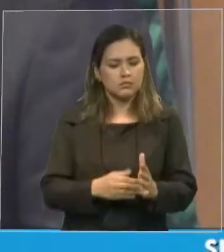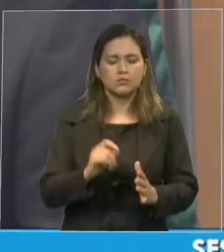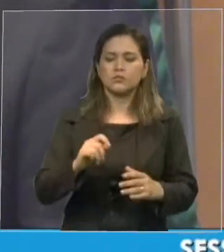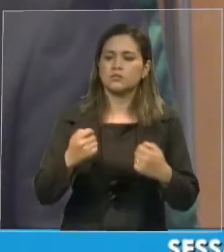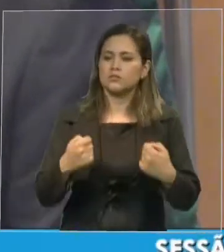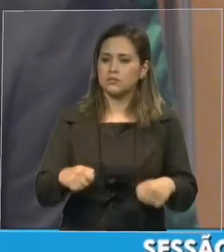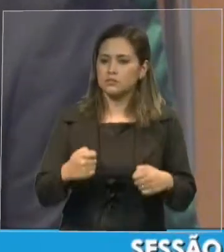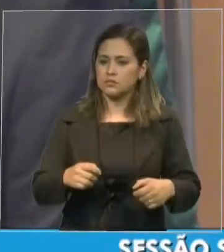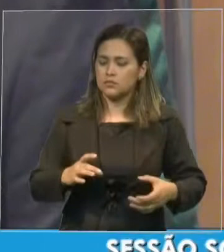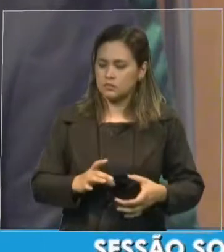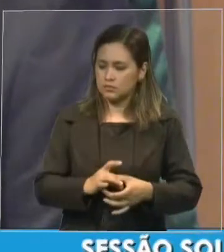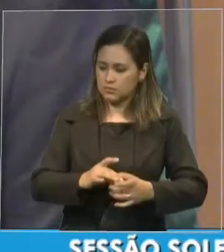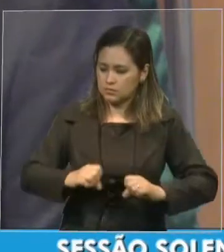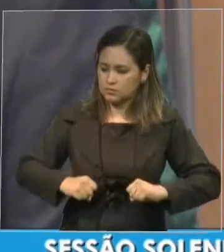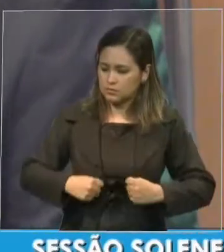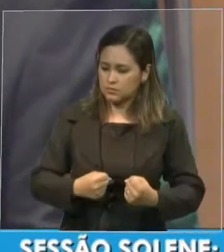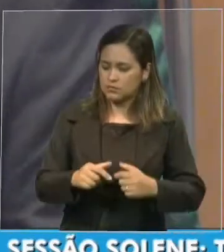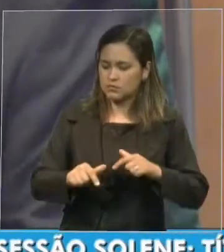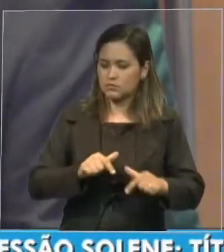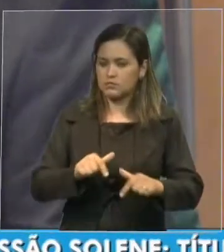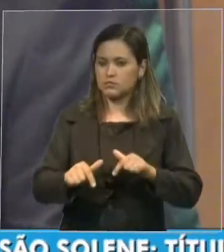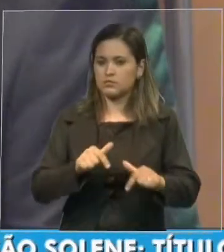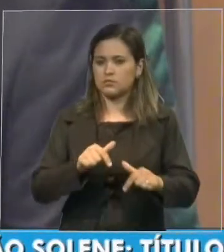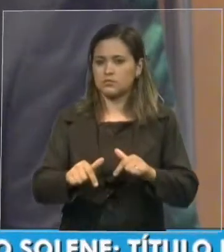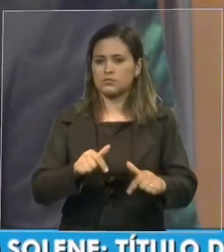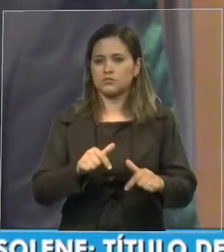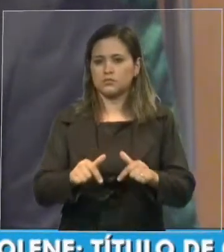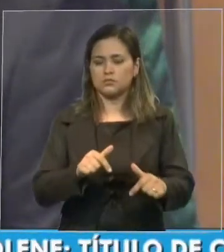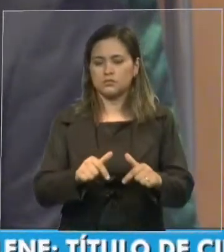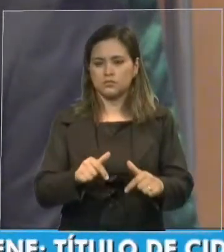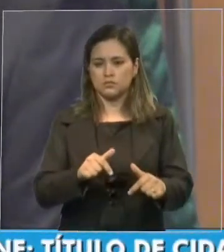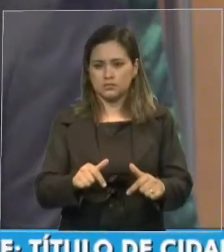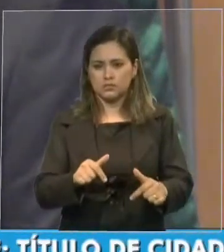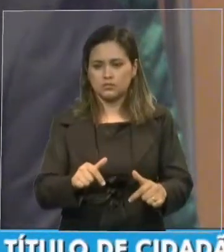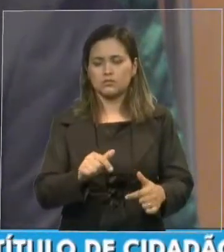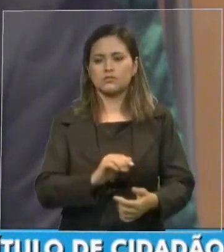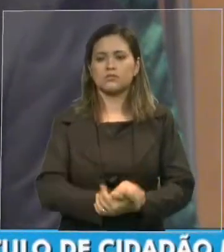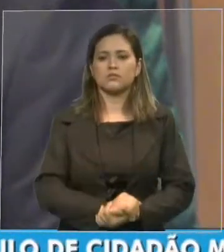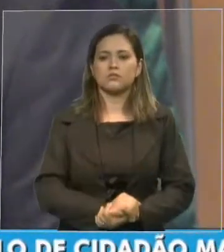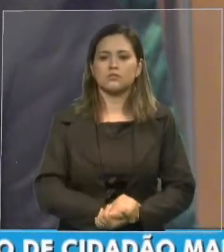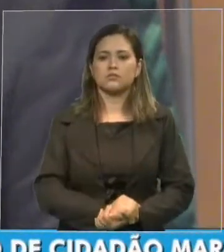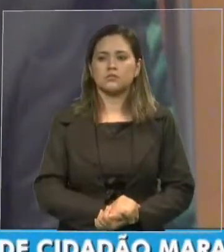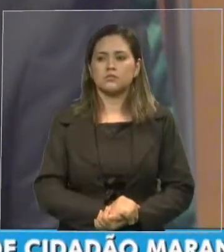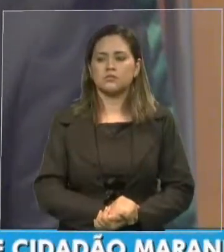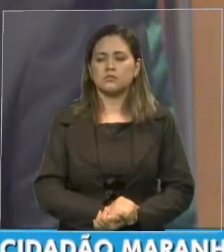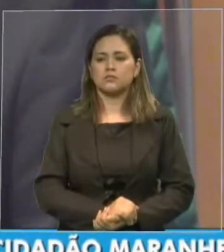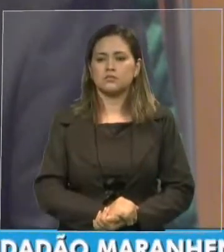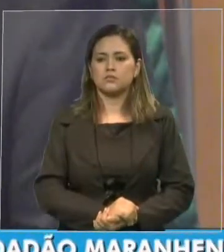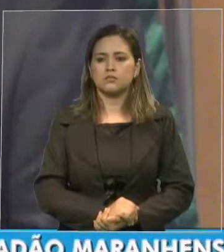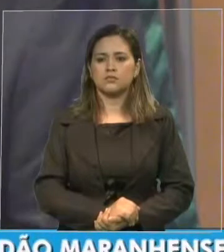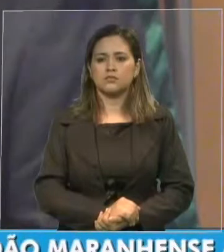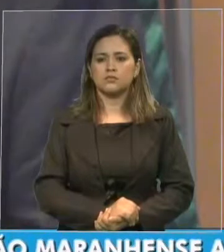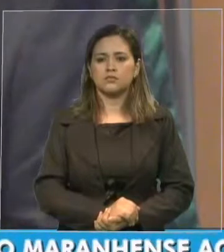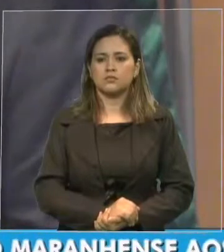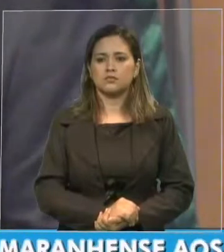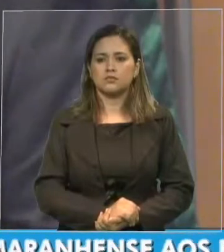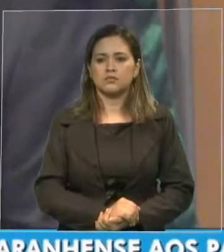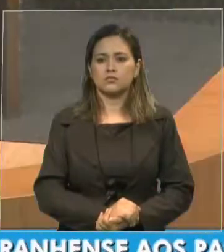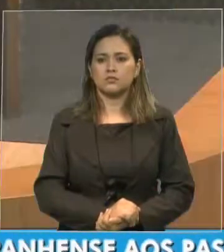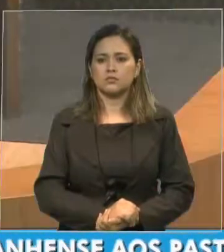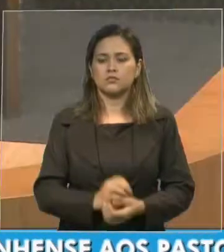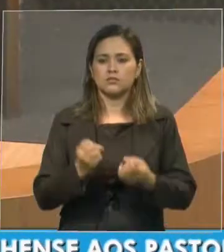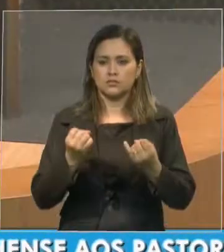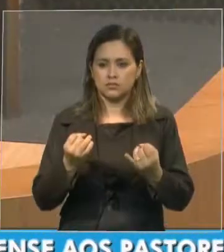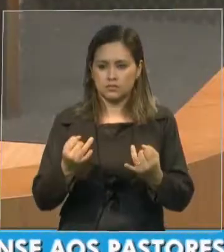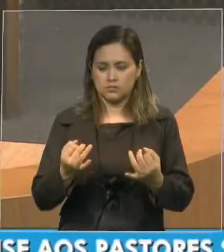somando forças para então assim justificar um título tão